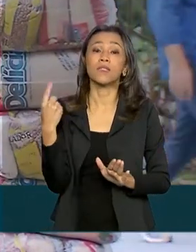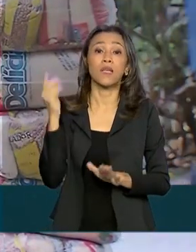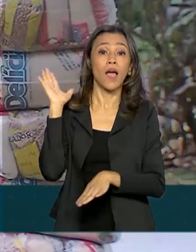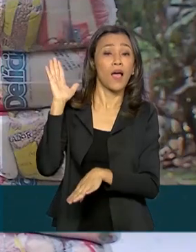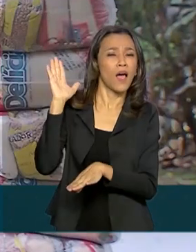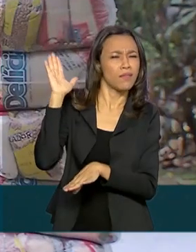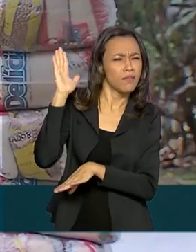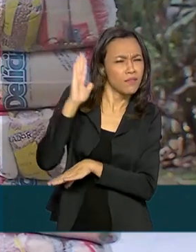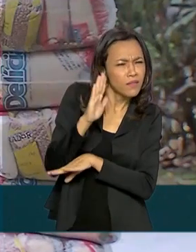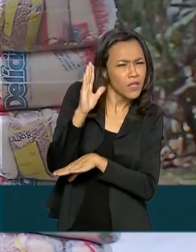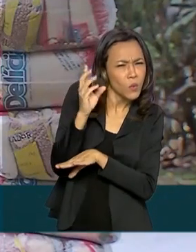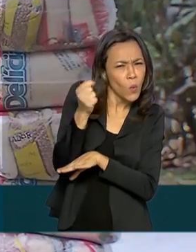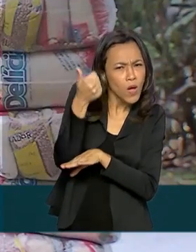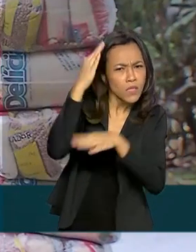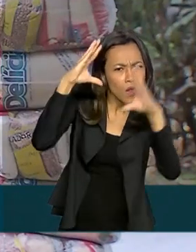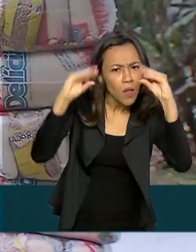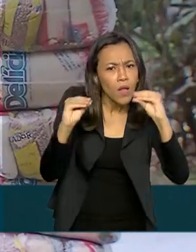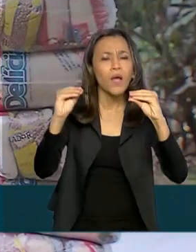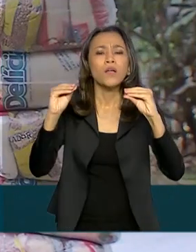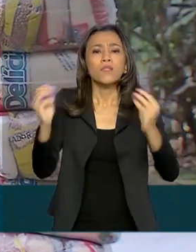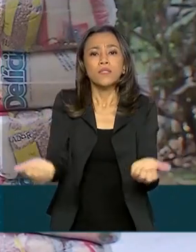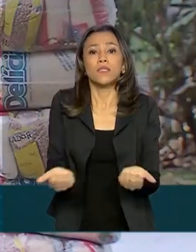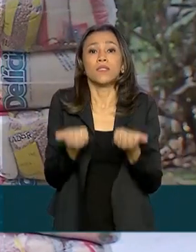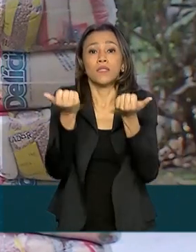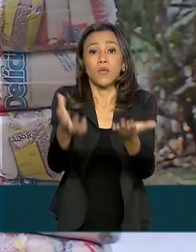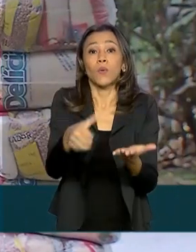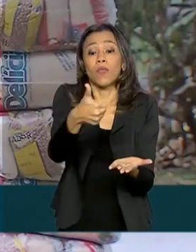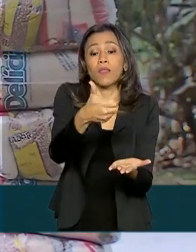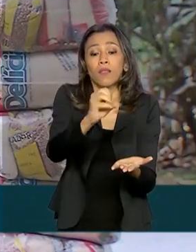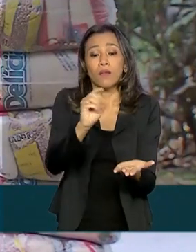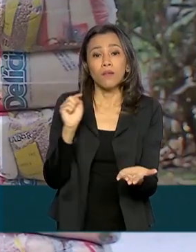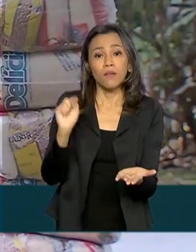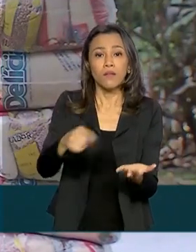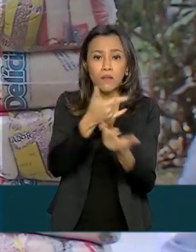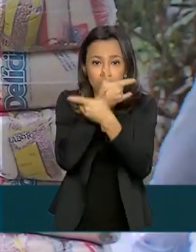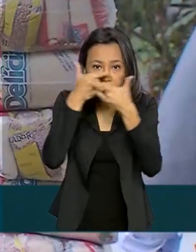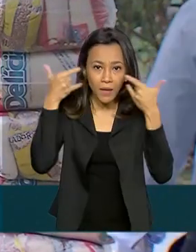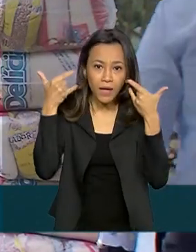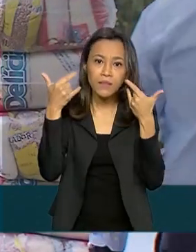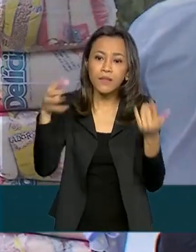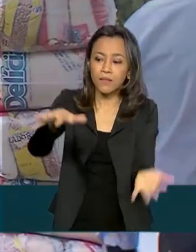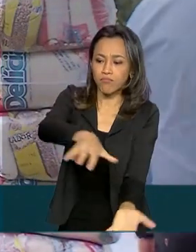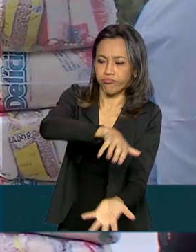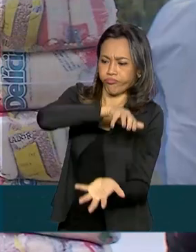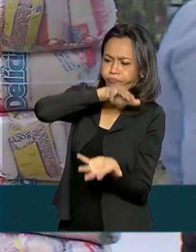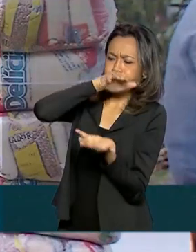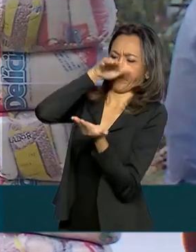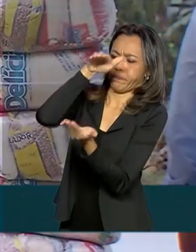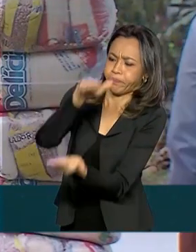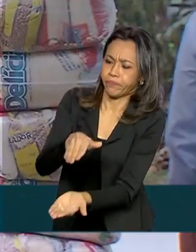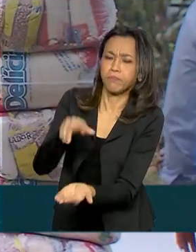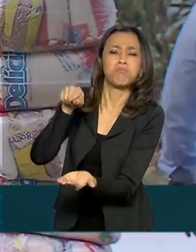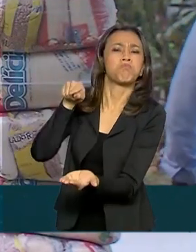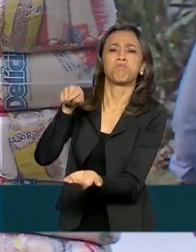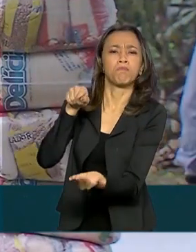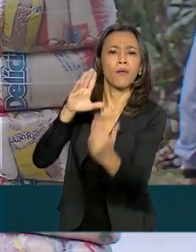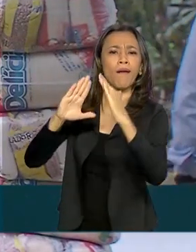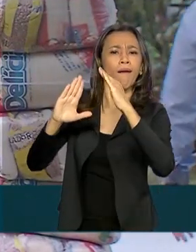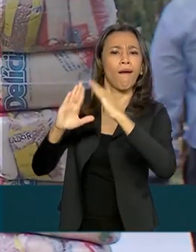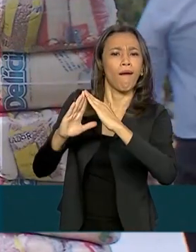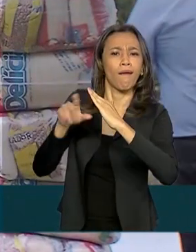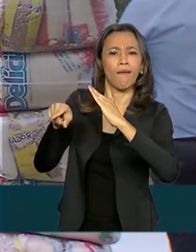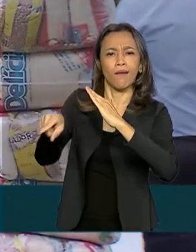a ministra participou de outra entrega de 10 mil máscaras para um abrigo que recebe pessoas em situação de